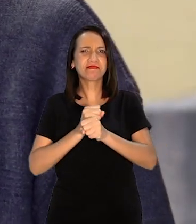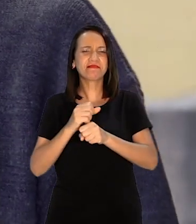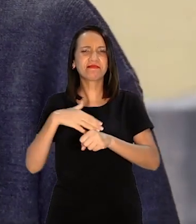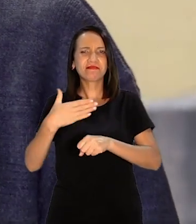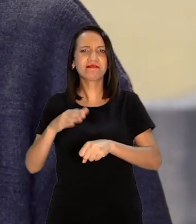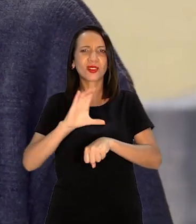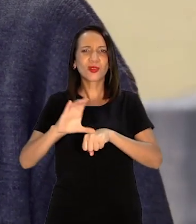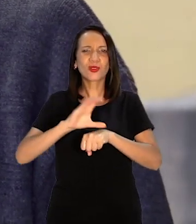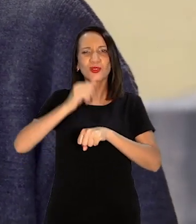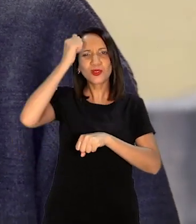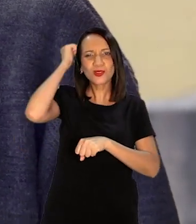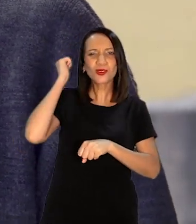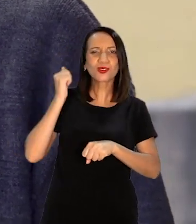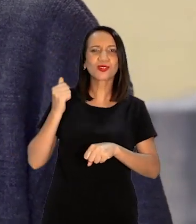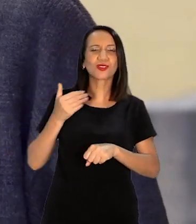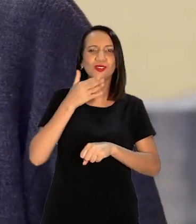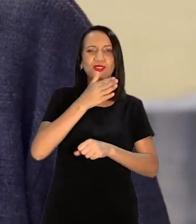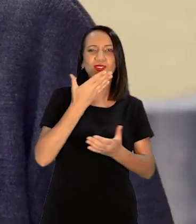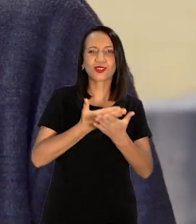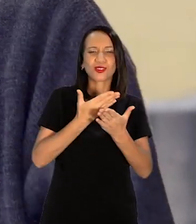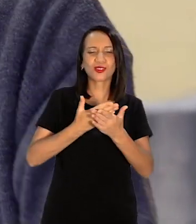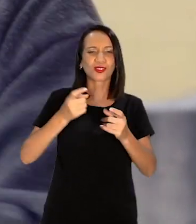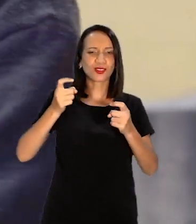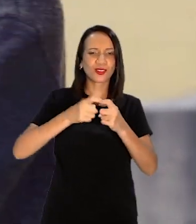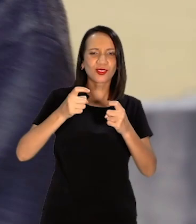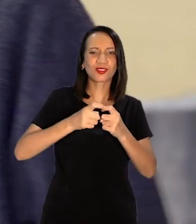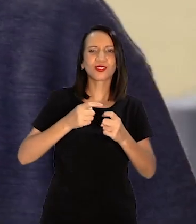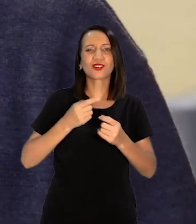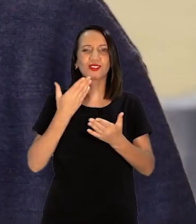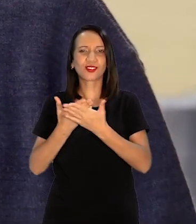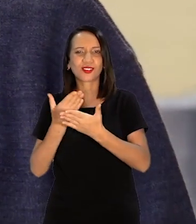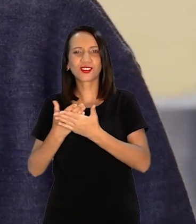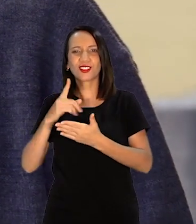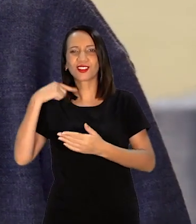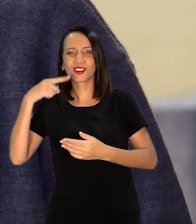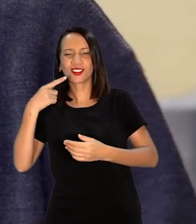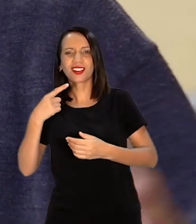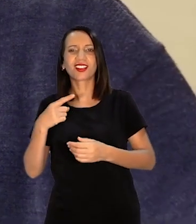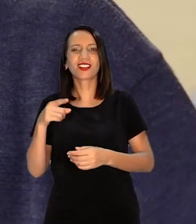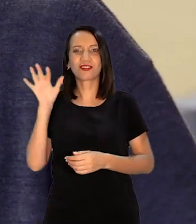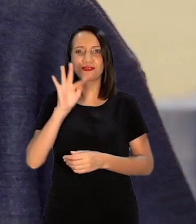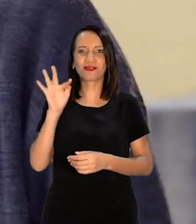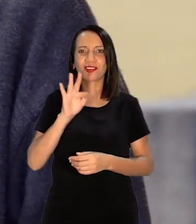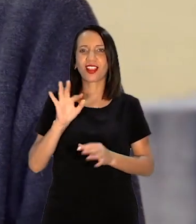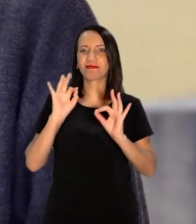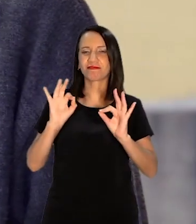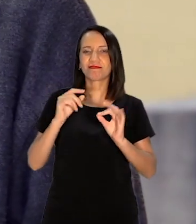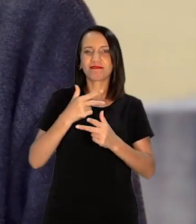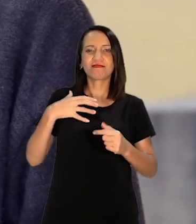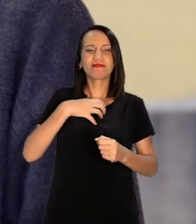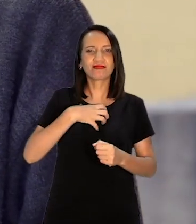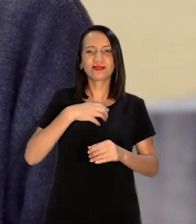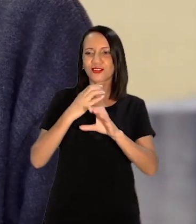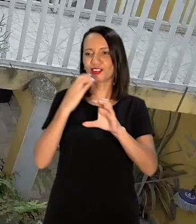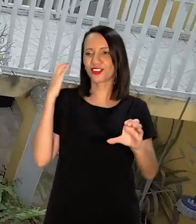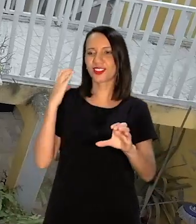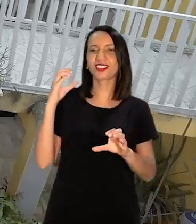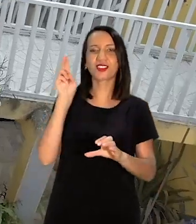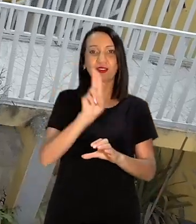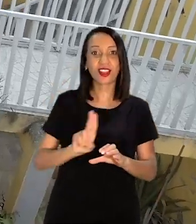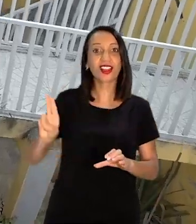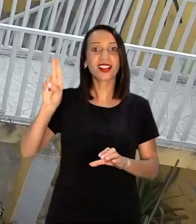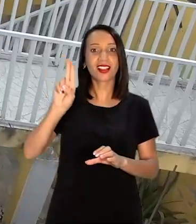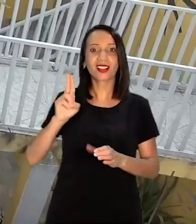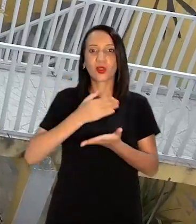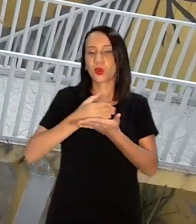E vai fazer Vai estudar medicina Vai estudar direito Numa grande universidade Vai estudar engenharia Numa boa universidade Mas